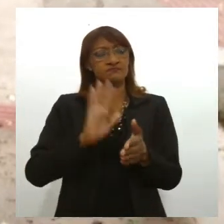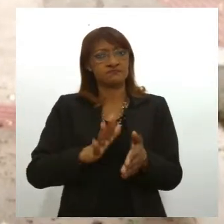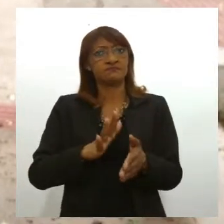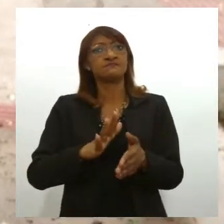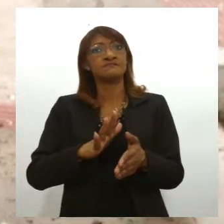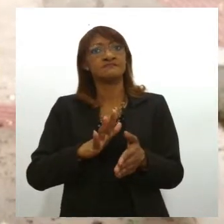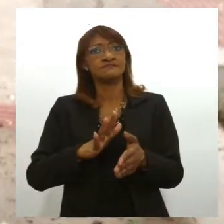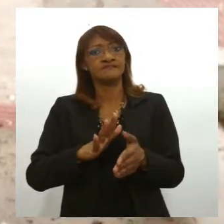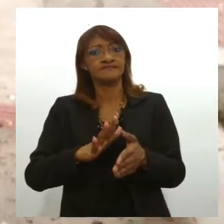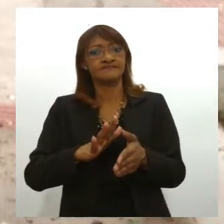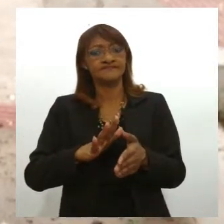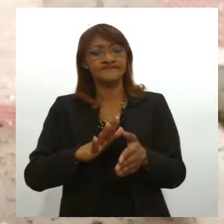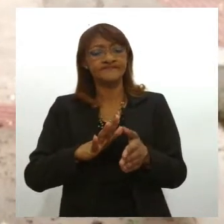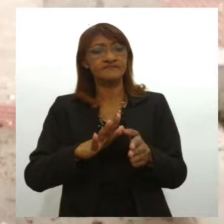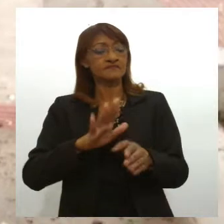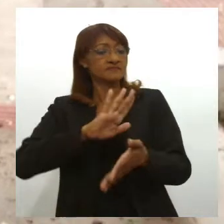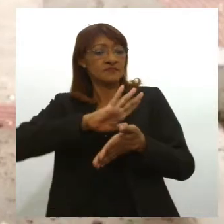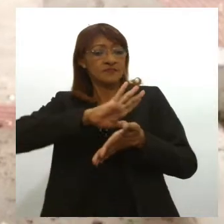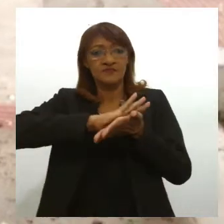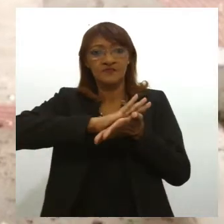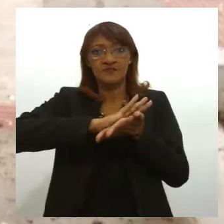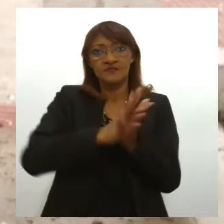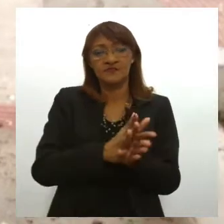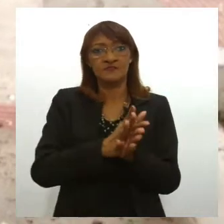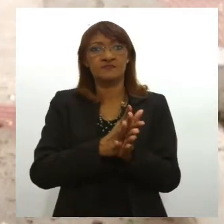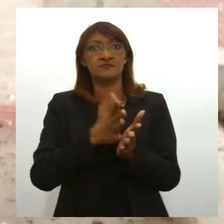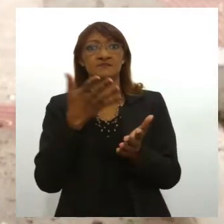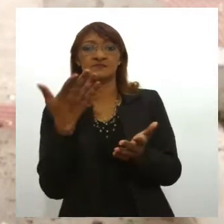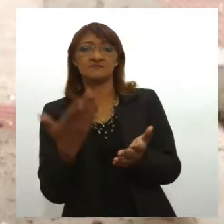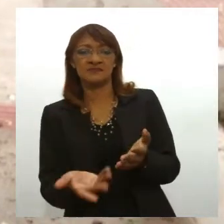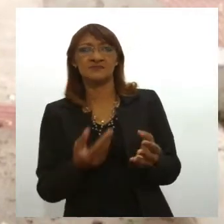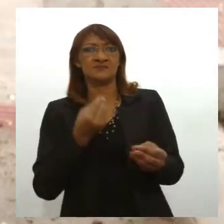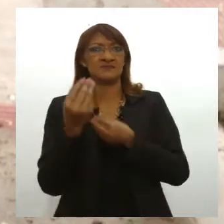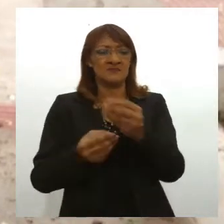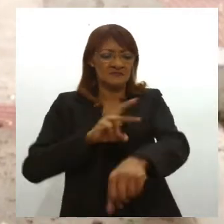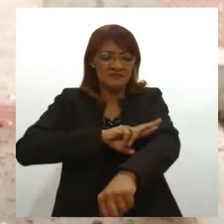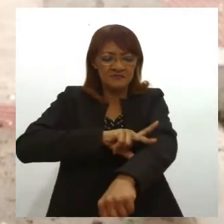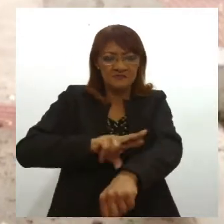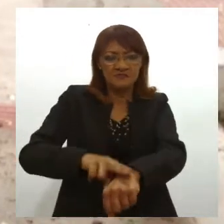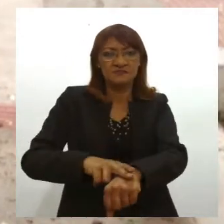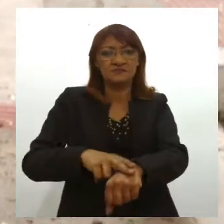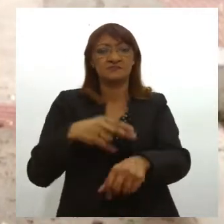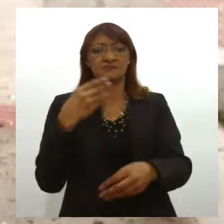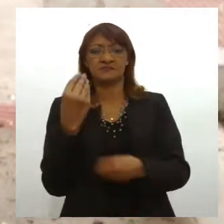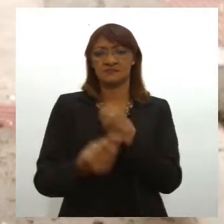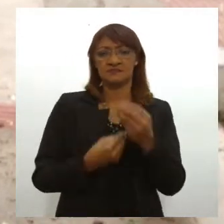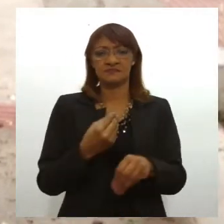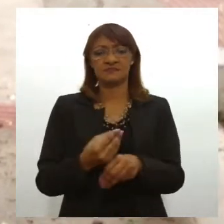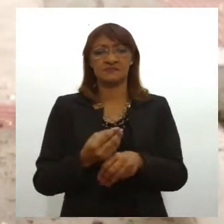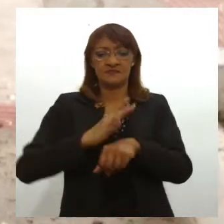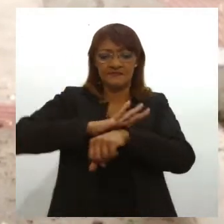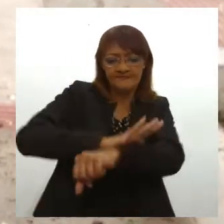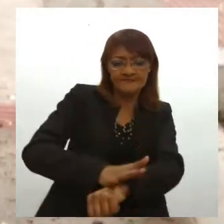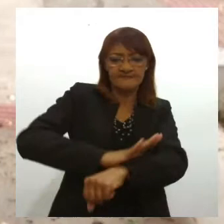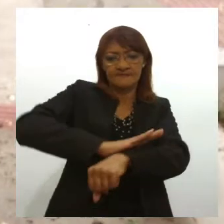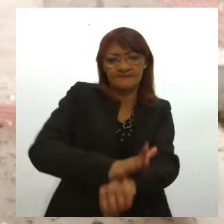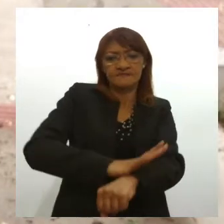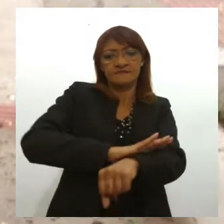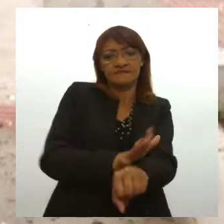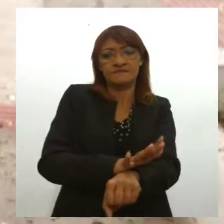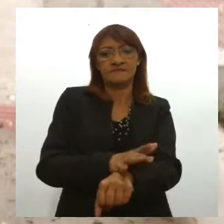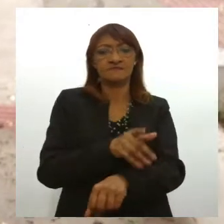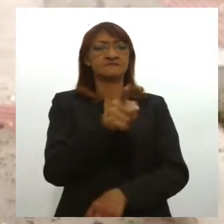que vir num tripé, né? É o tripé do lugar de fala, da vivência, é o tripé do ativismo, de você se posicionar